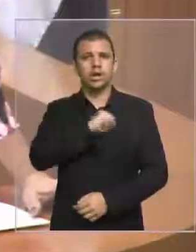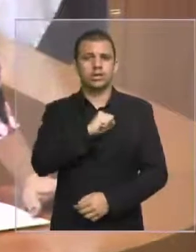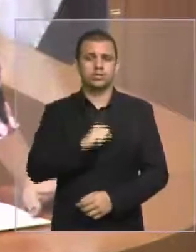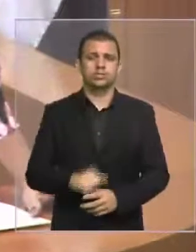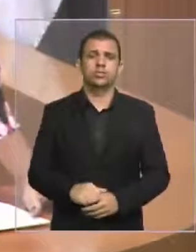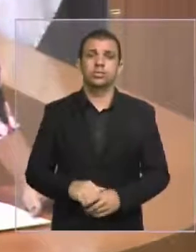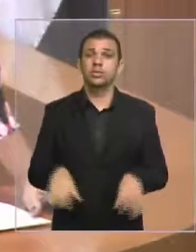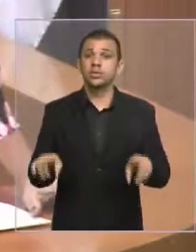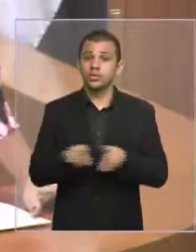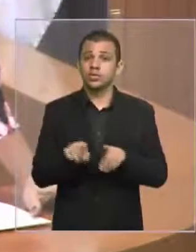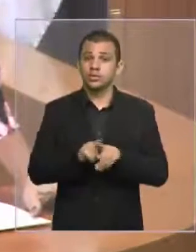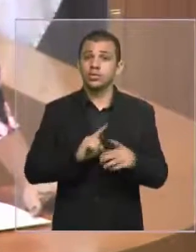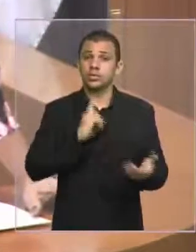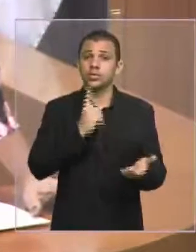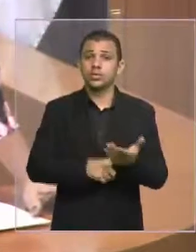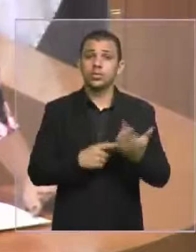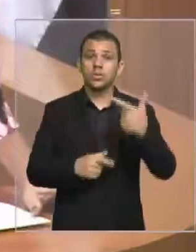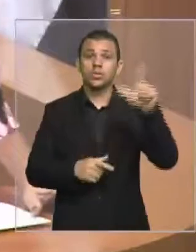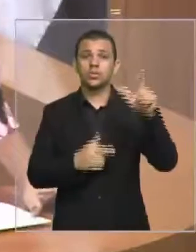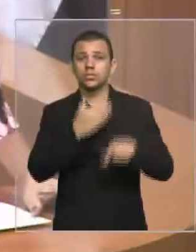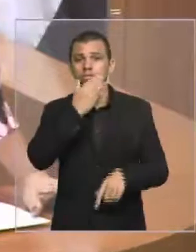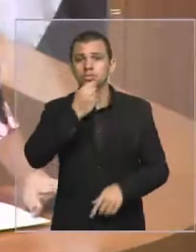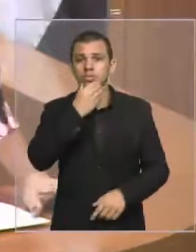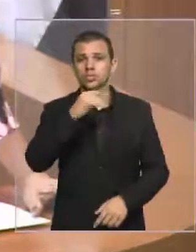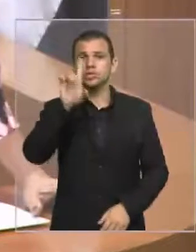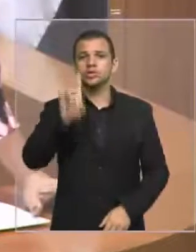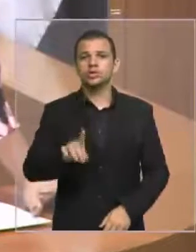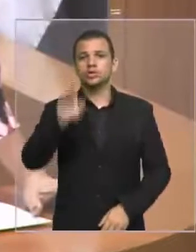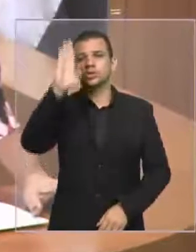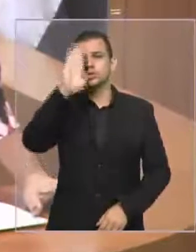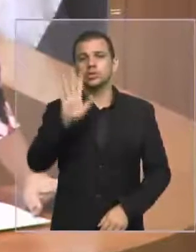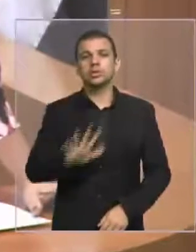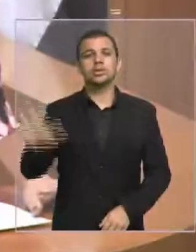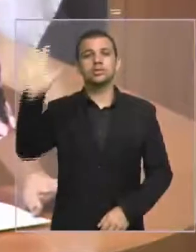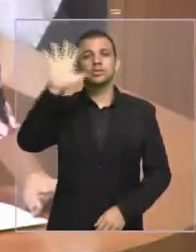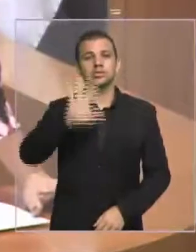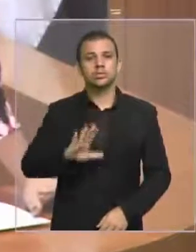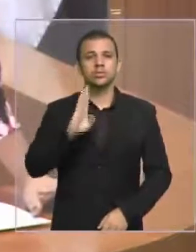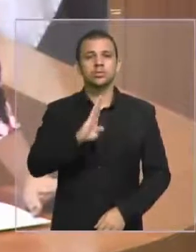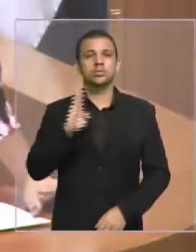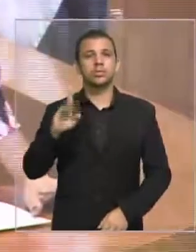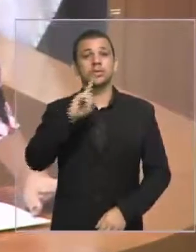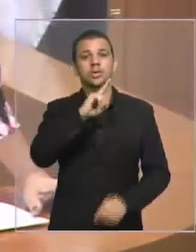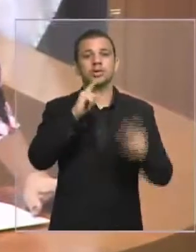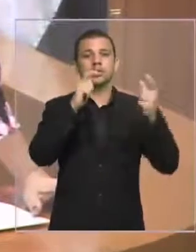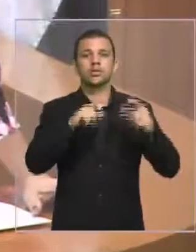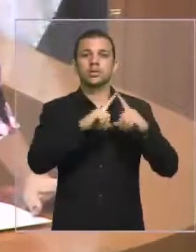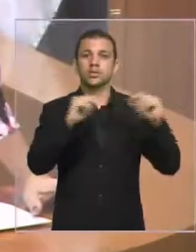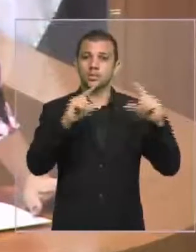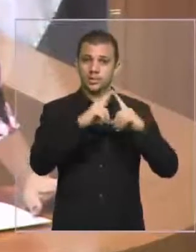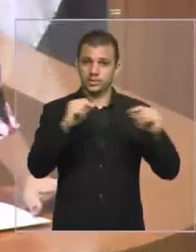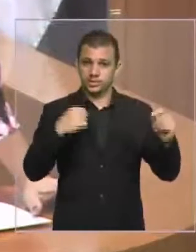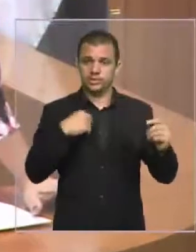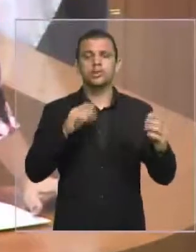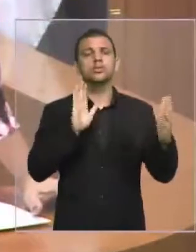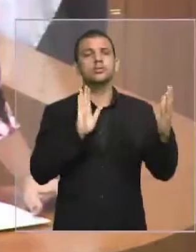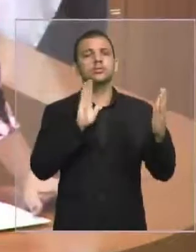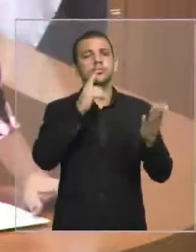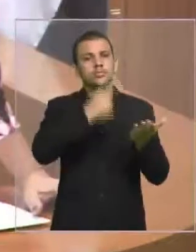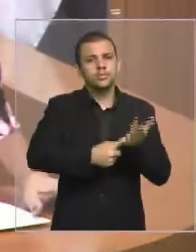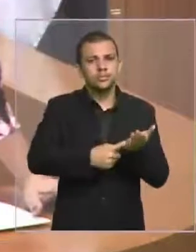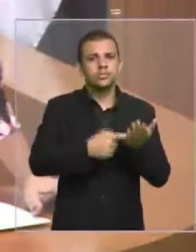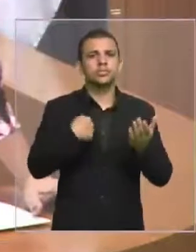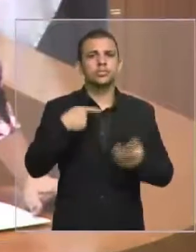diretor nacional do Banco do Brasil em Brasília, porque faço questão de explicar pessoalmente